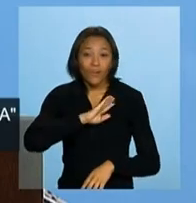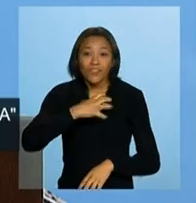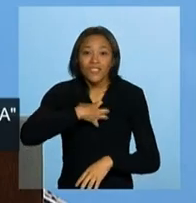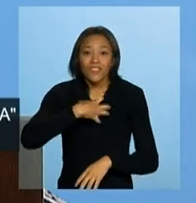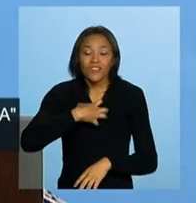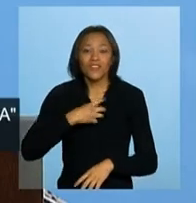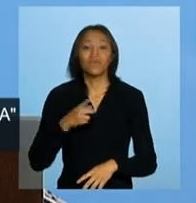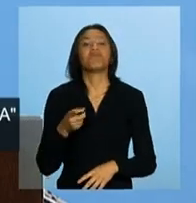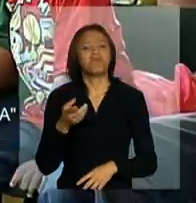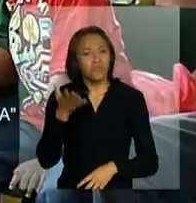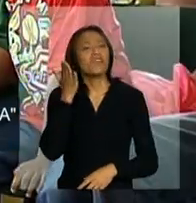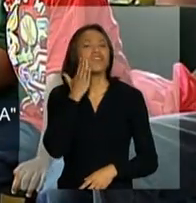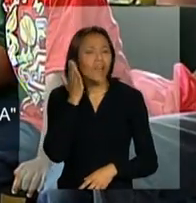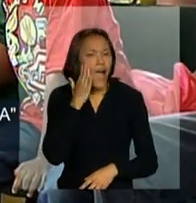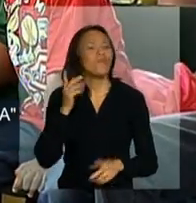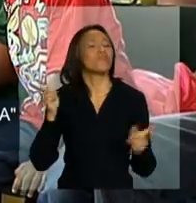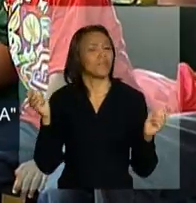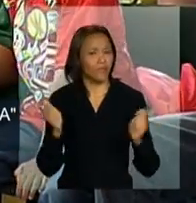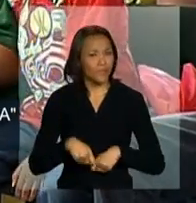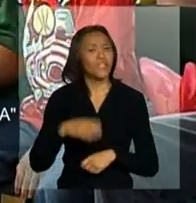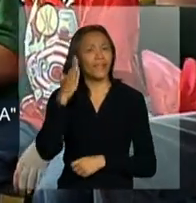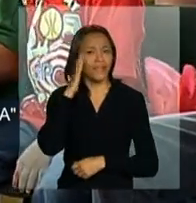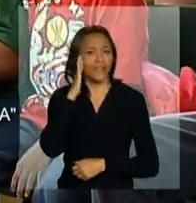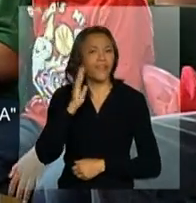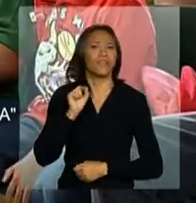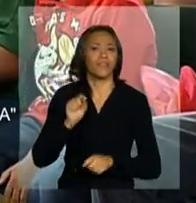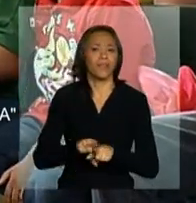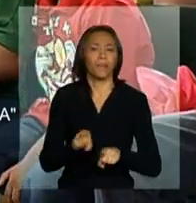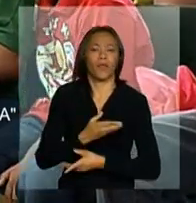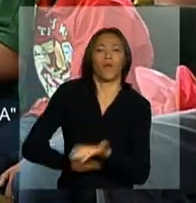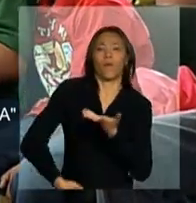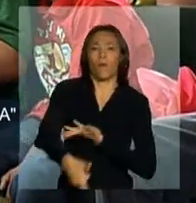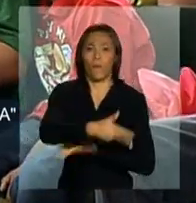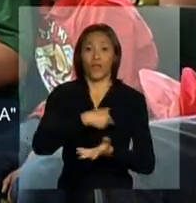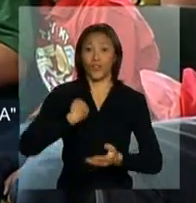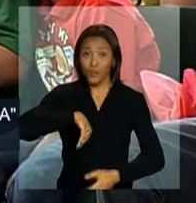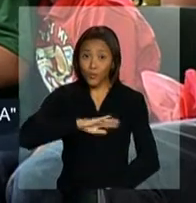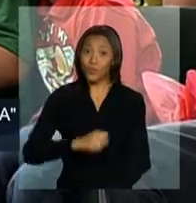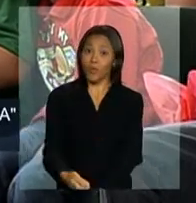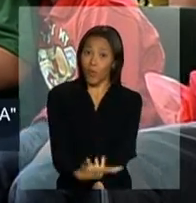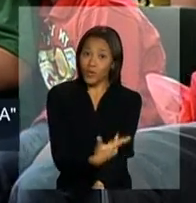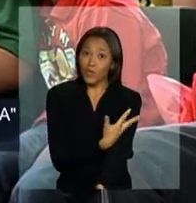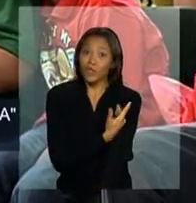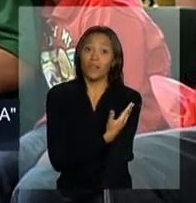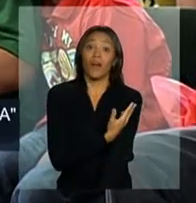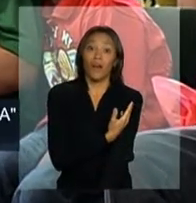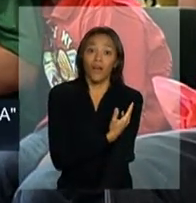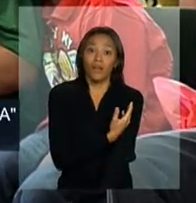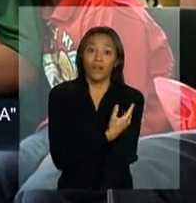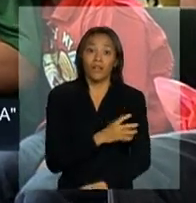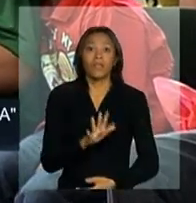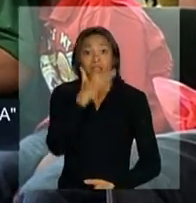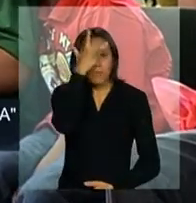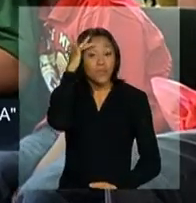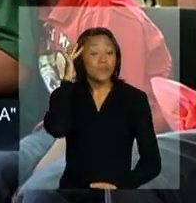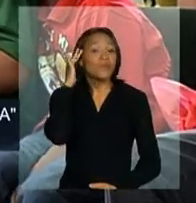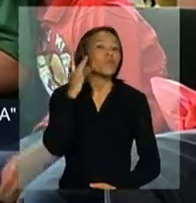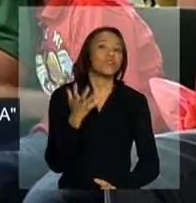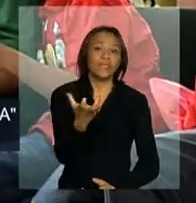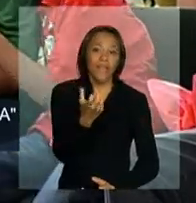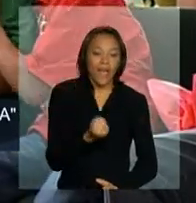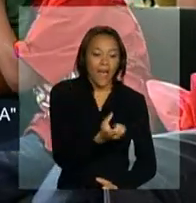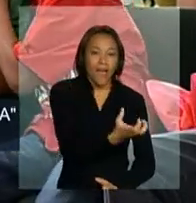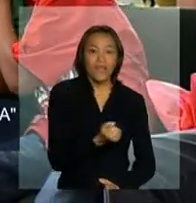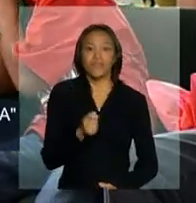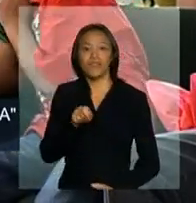capazes de entender e de compartilhar, de nos emocionarmos com a emoção das pessoas que estão